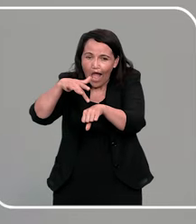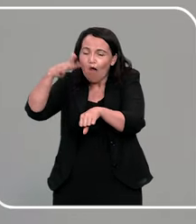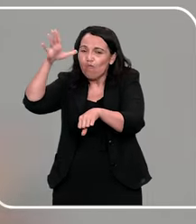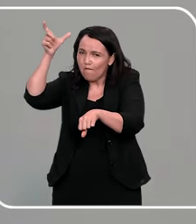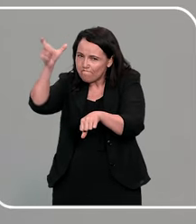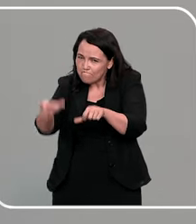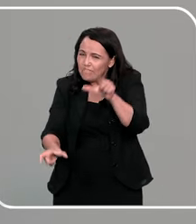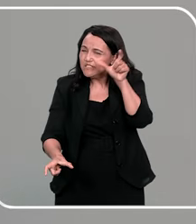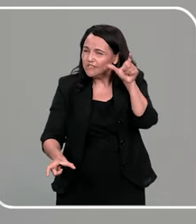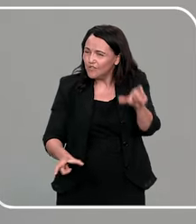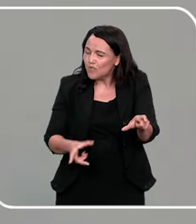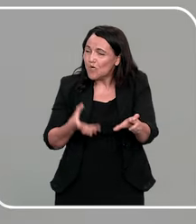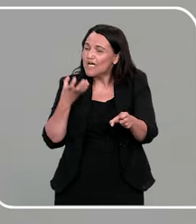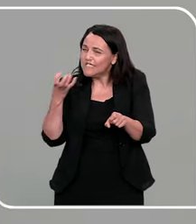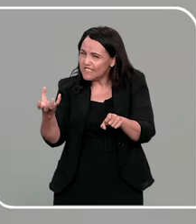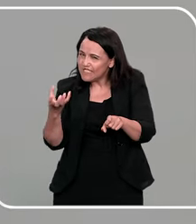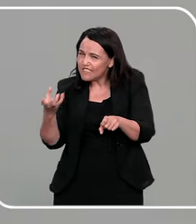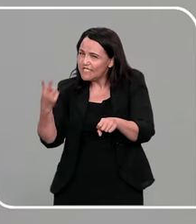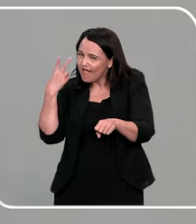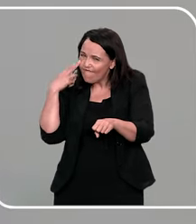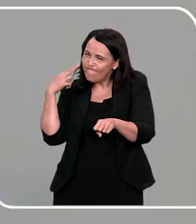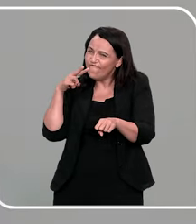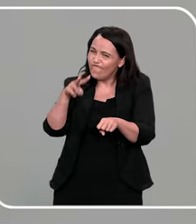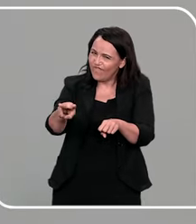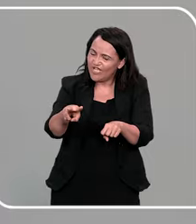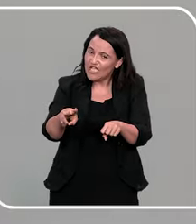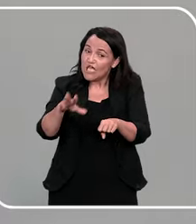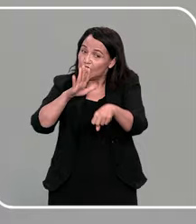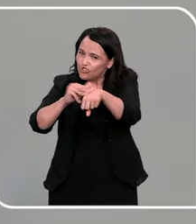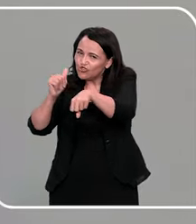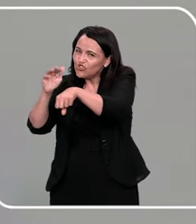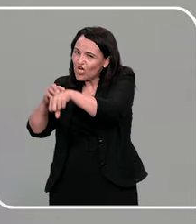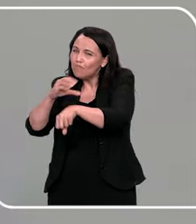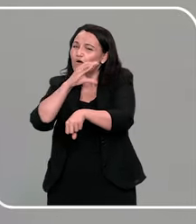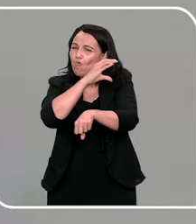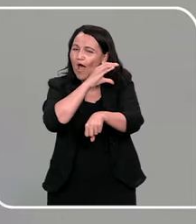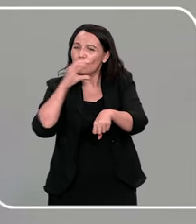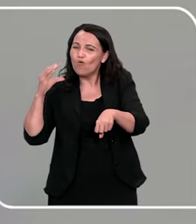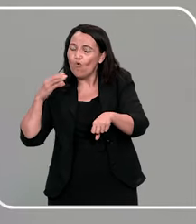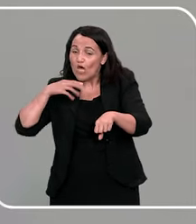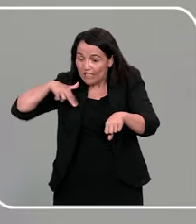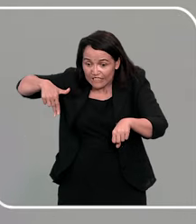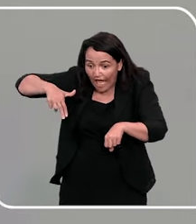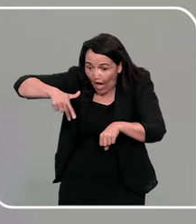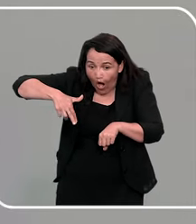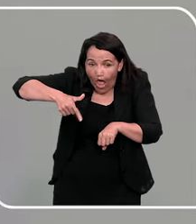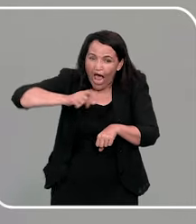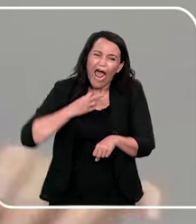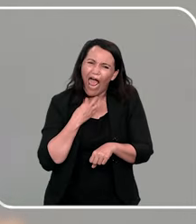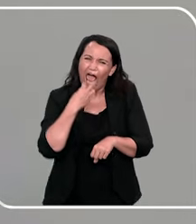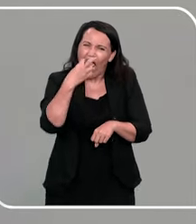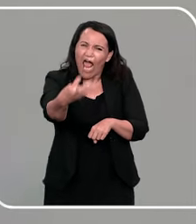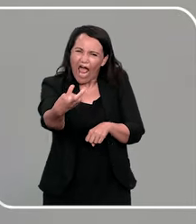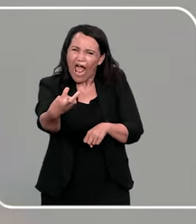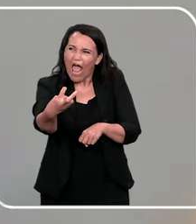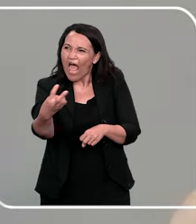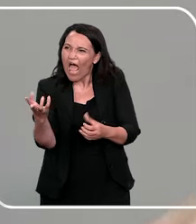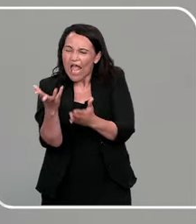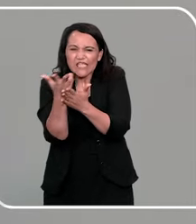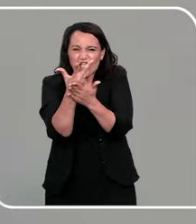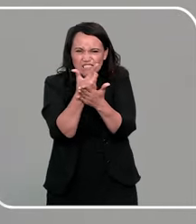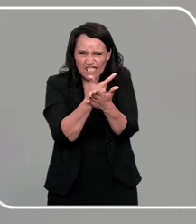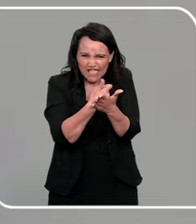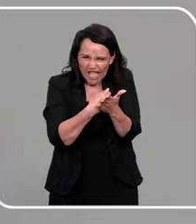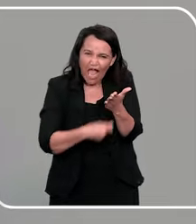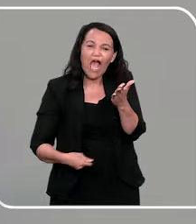querer ver a sua parte íntima, o que que você pode fazer? Chamar um adulto, sair correndo, gritar, aí eles desenharam,